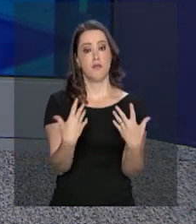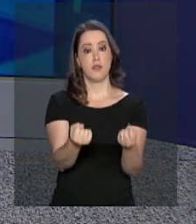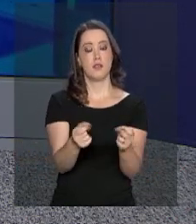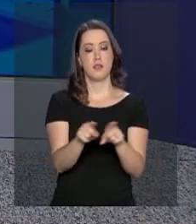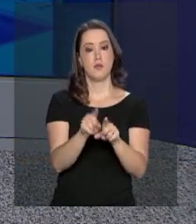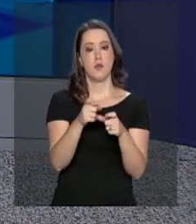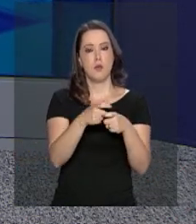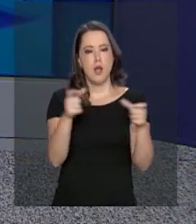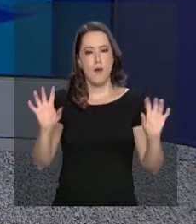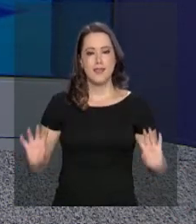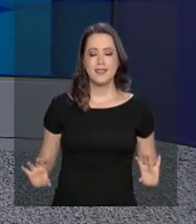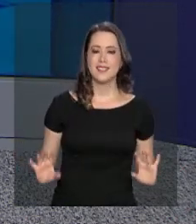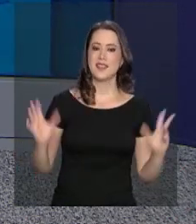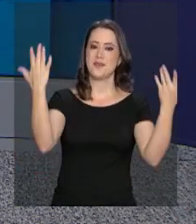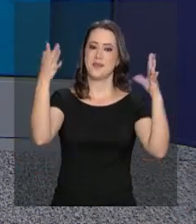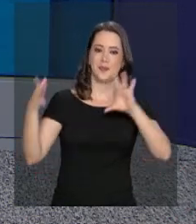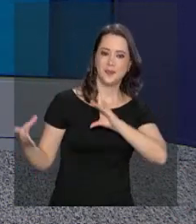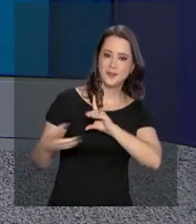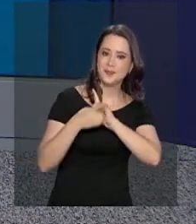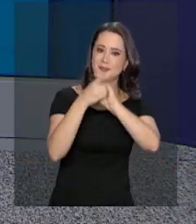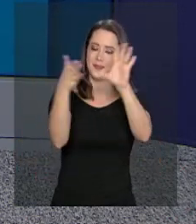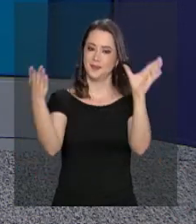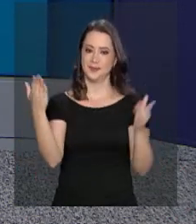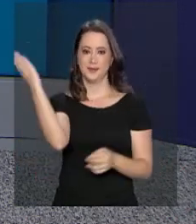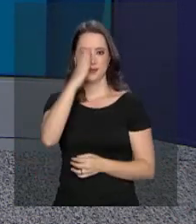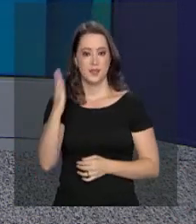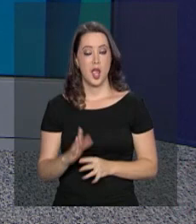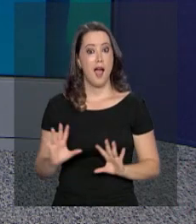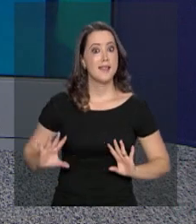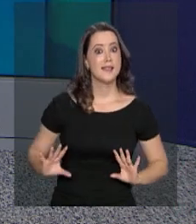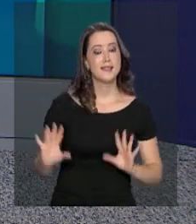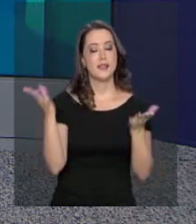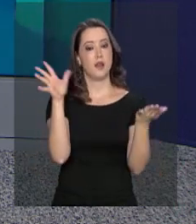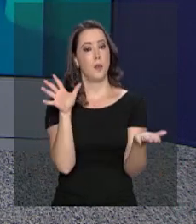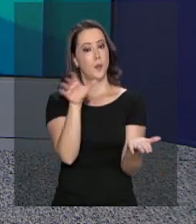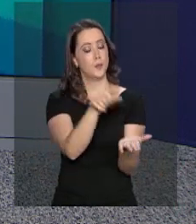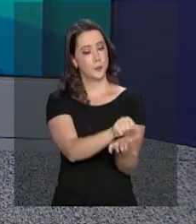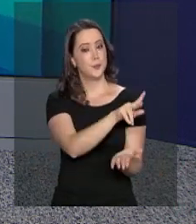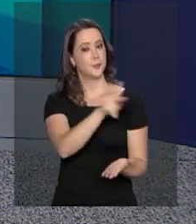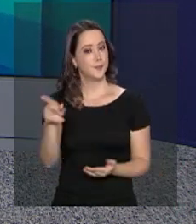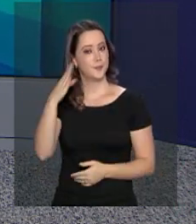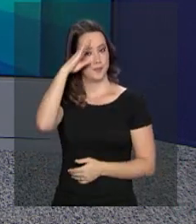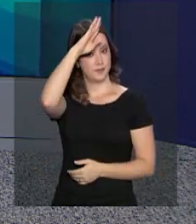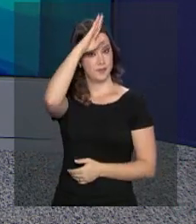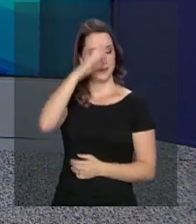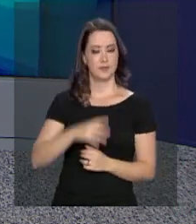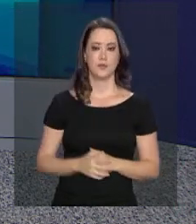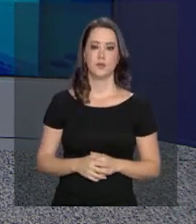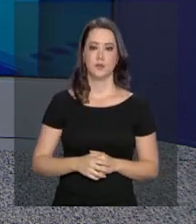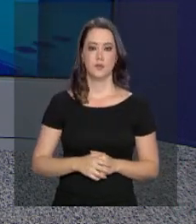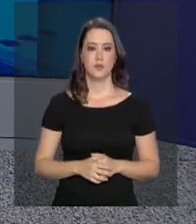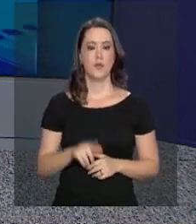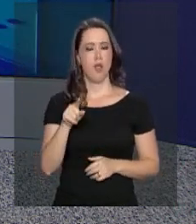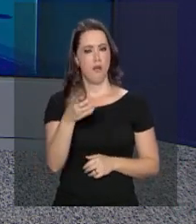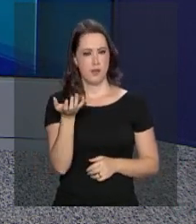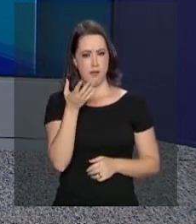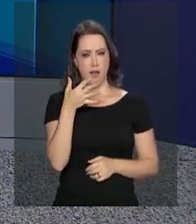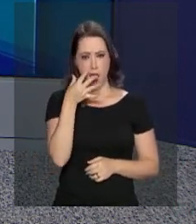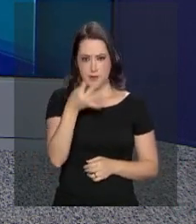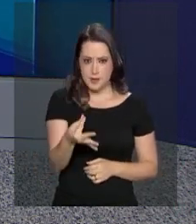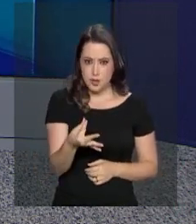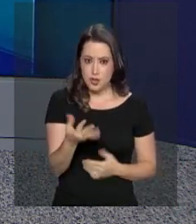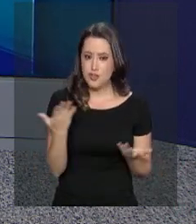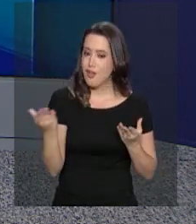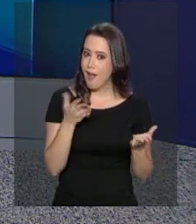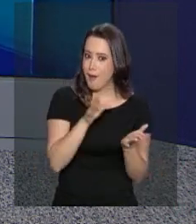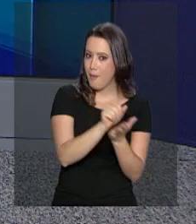uma das maiores celebrações da democracia brasileira, a cerimônia de posse do presidente eleito Jair Bolsonaro. Você quer assistir